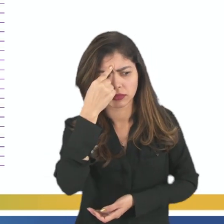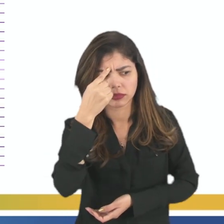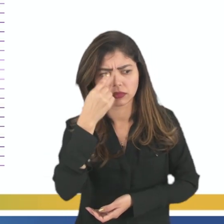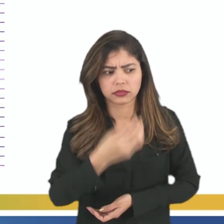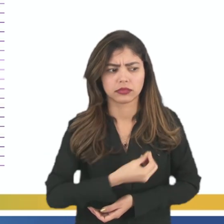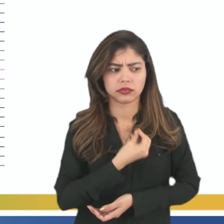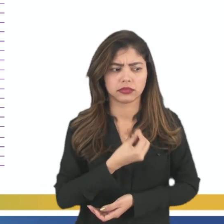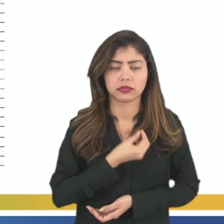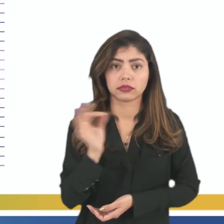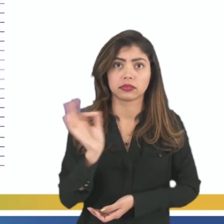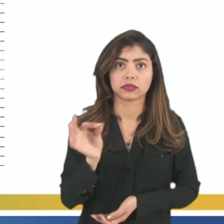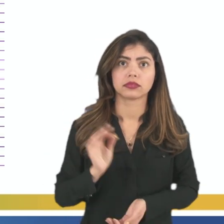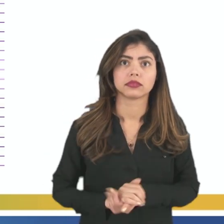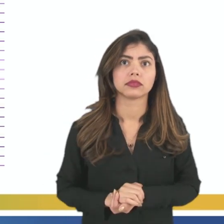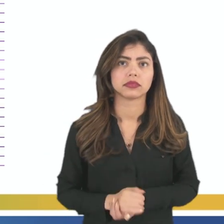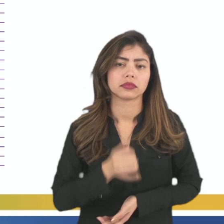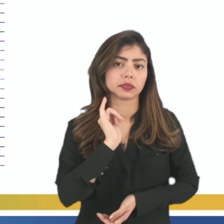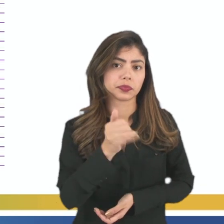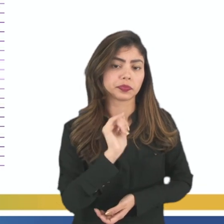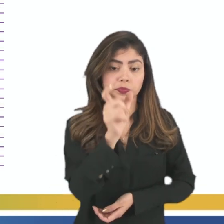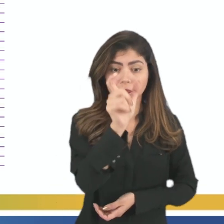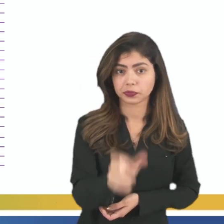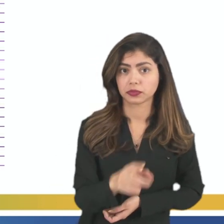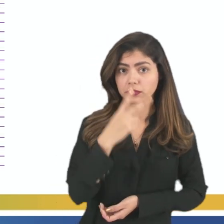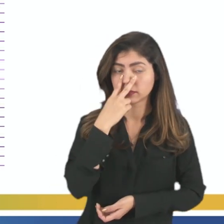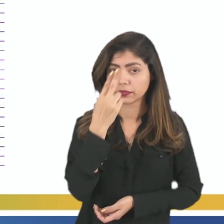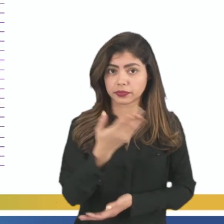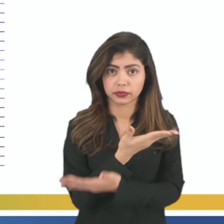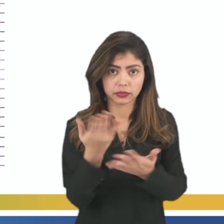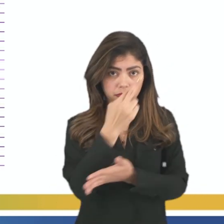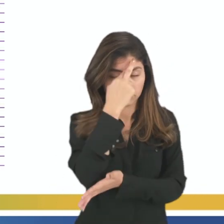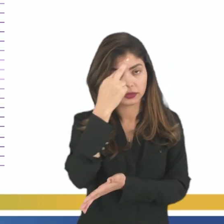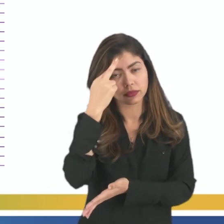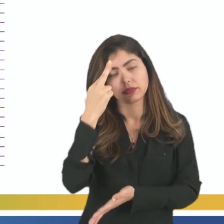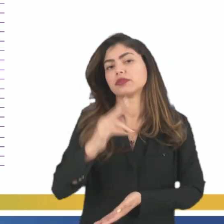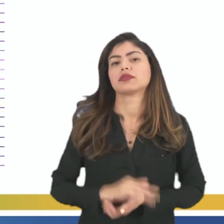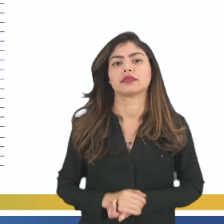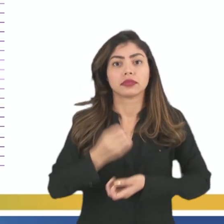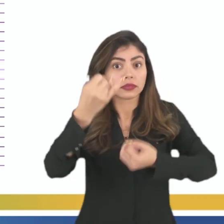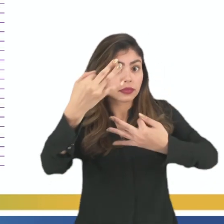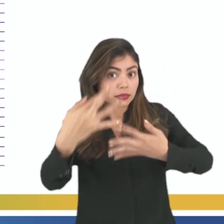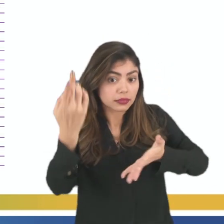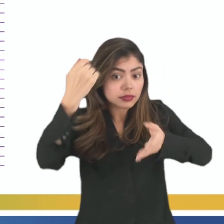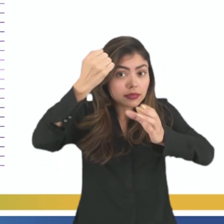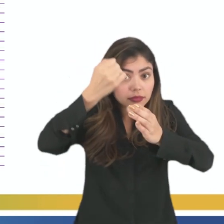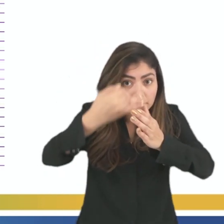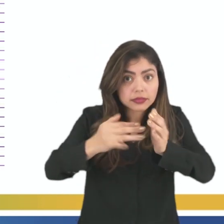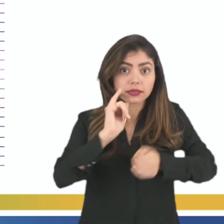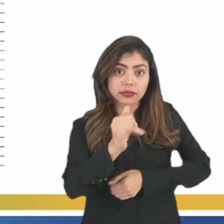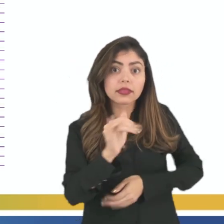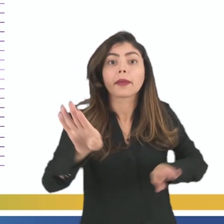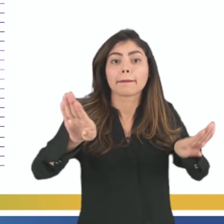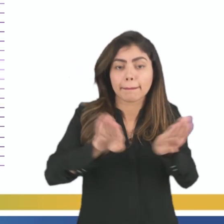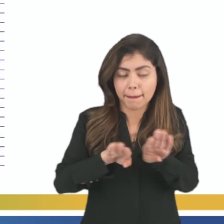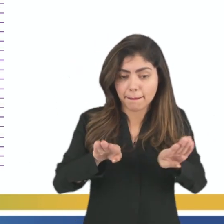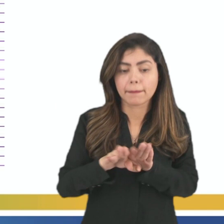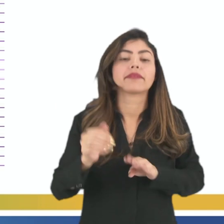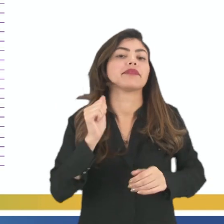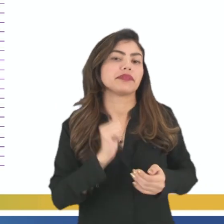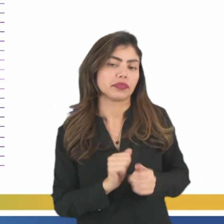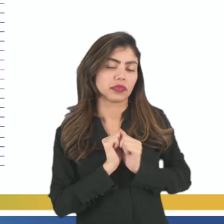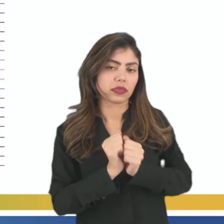O narrador-personagem é aquele que aparece na história, ele conta a história e participa dela.